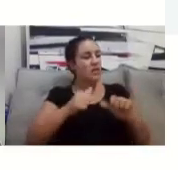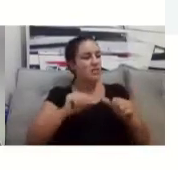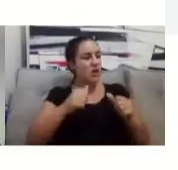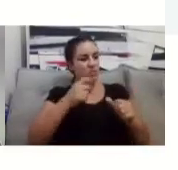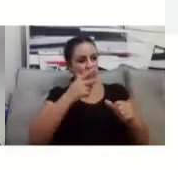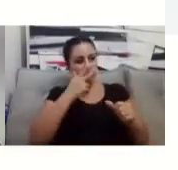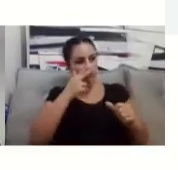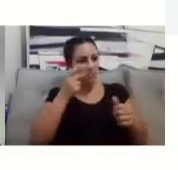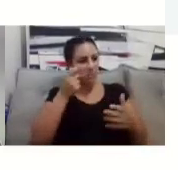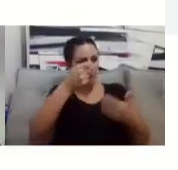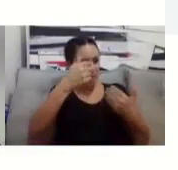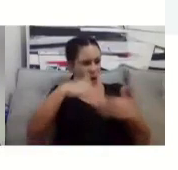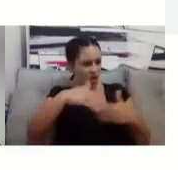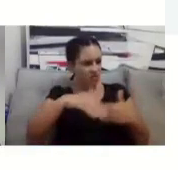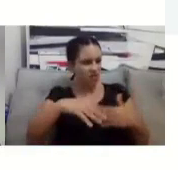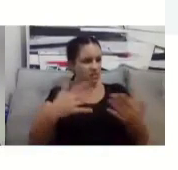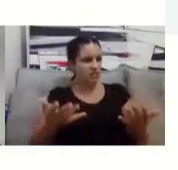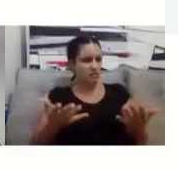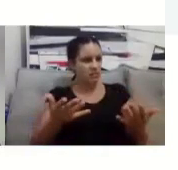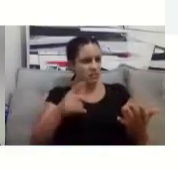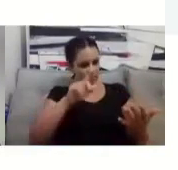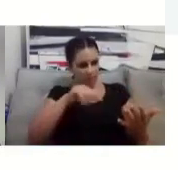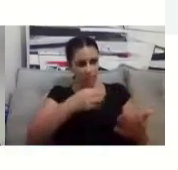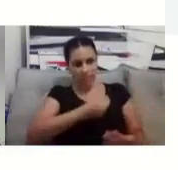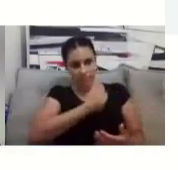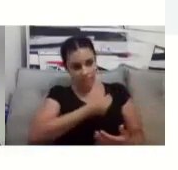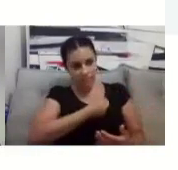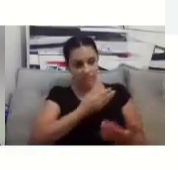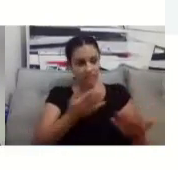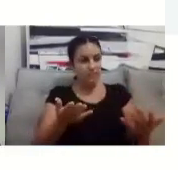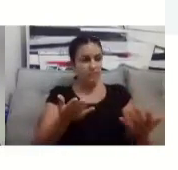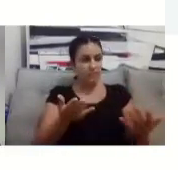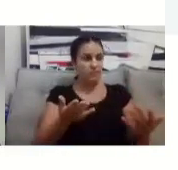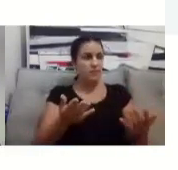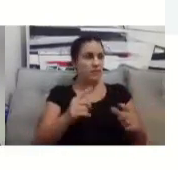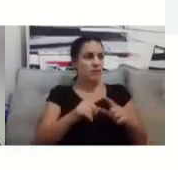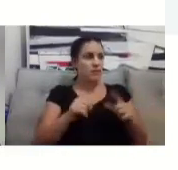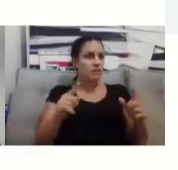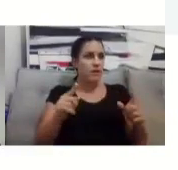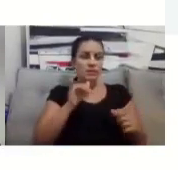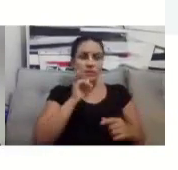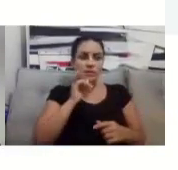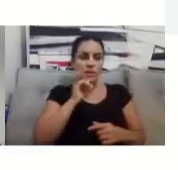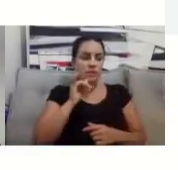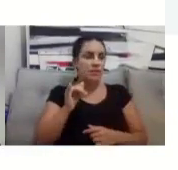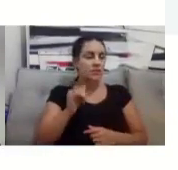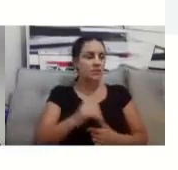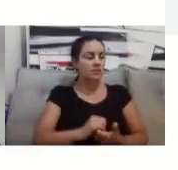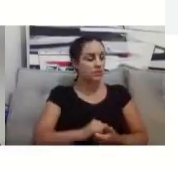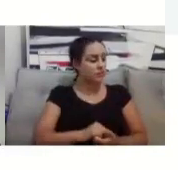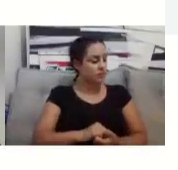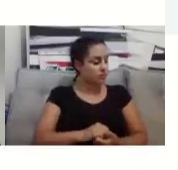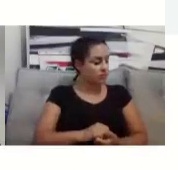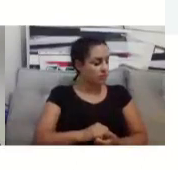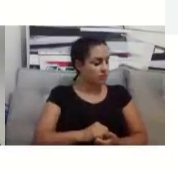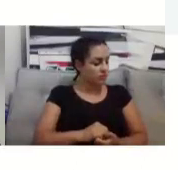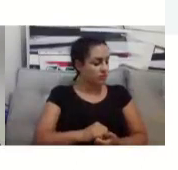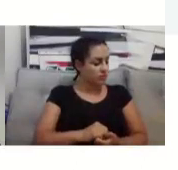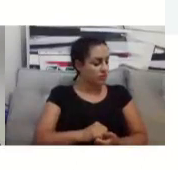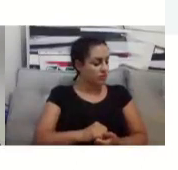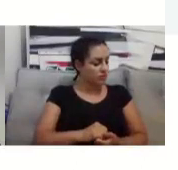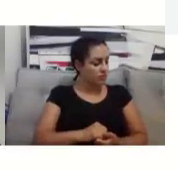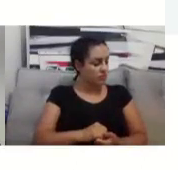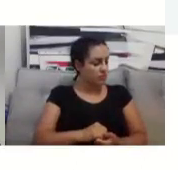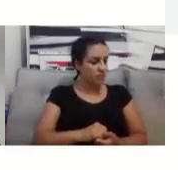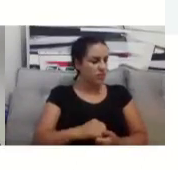no primeiro momento a gente ainda não sabe, vai ter sala de turma para fazer prova, como é que vai